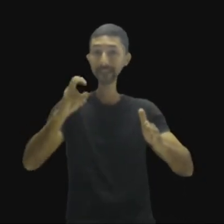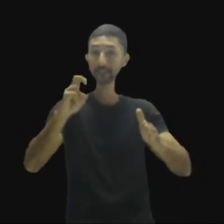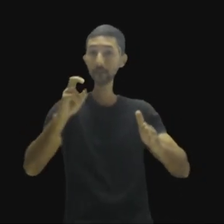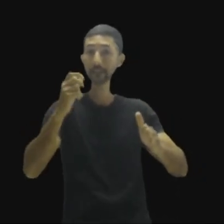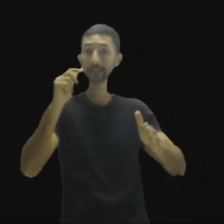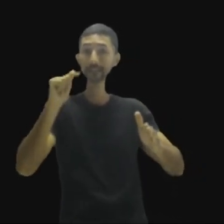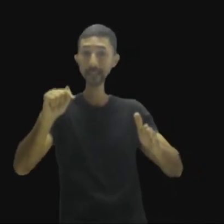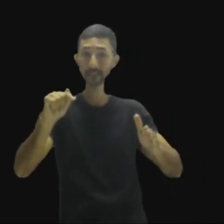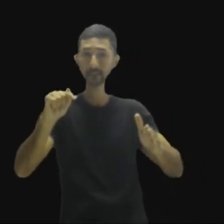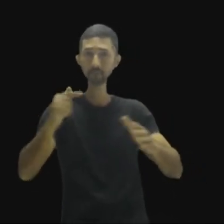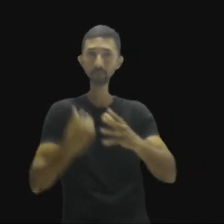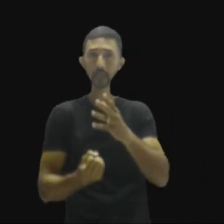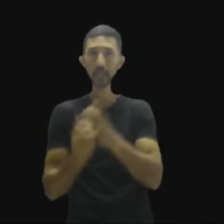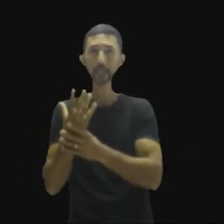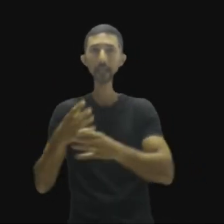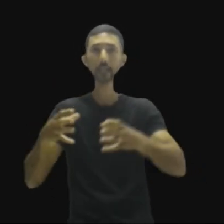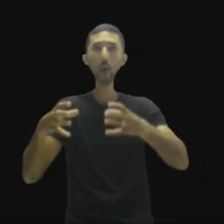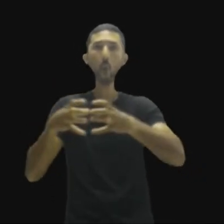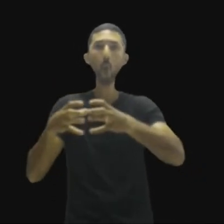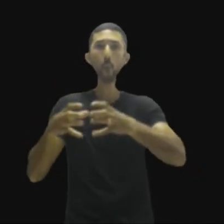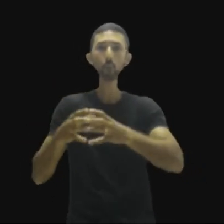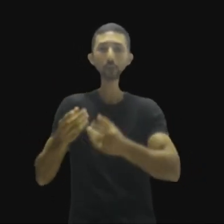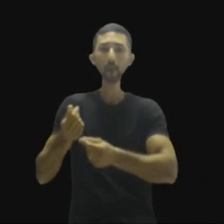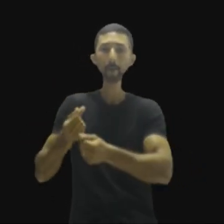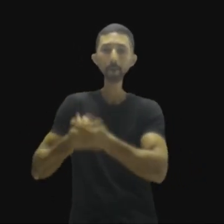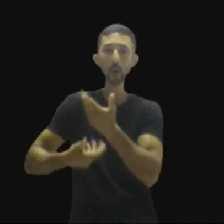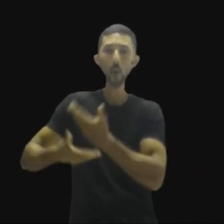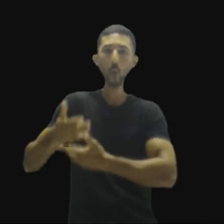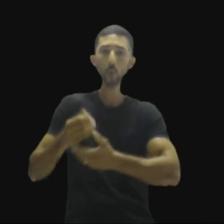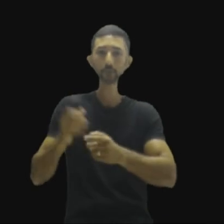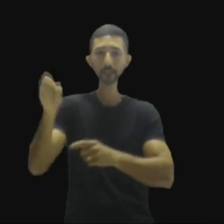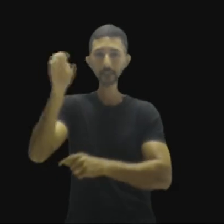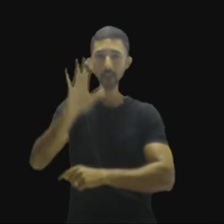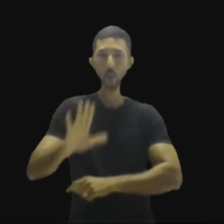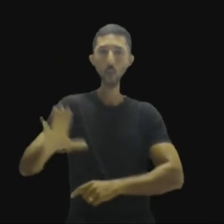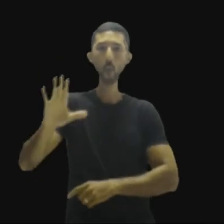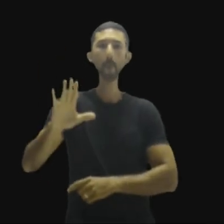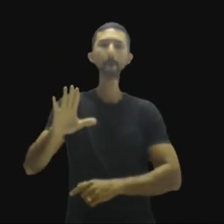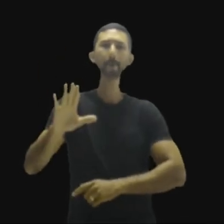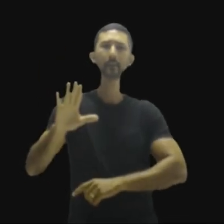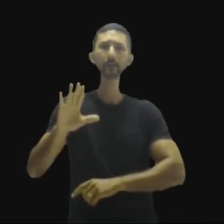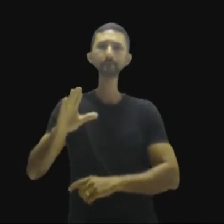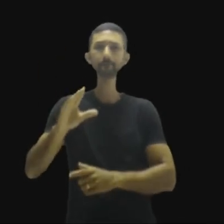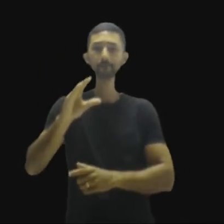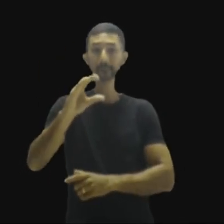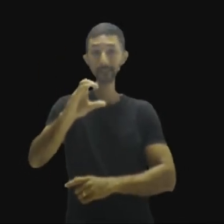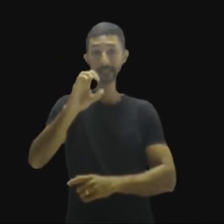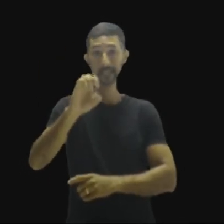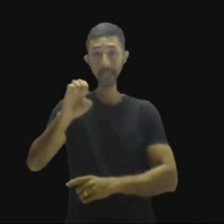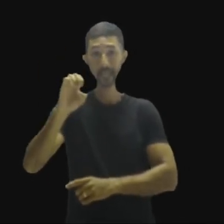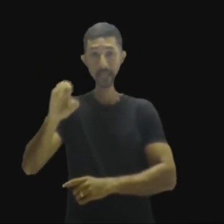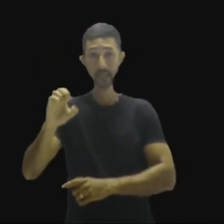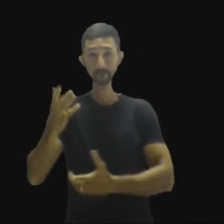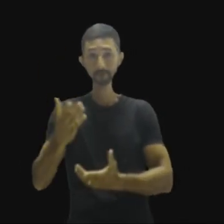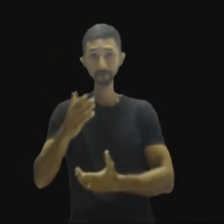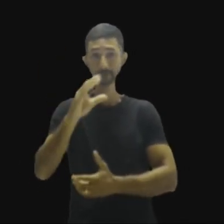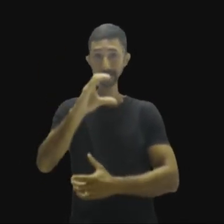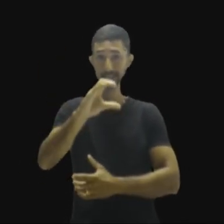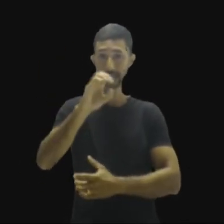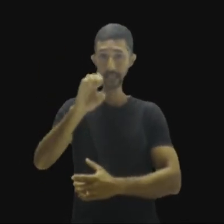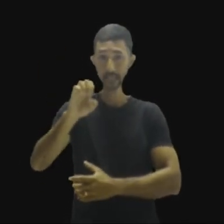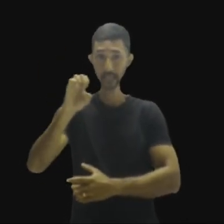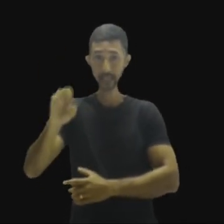É criada a Comunidade Econômica Europeia, ou CEE. Isso